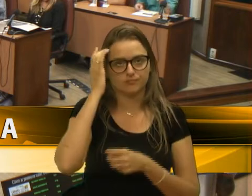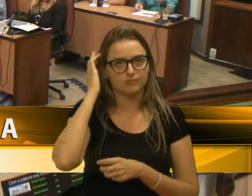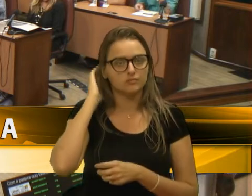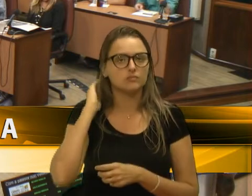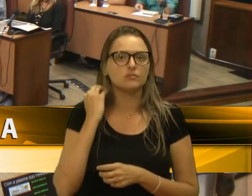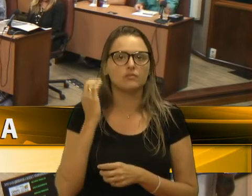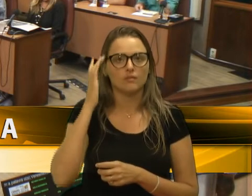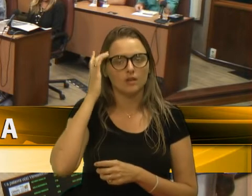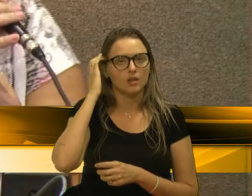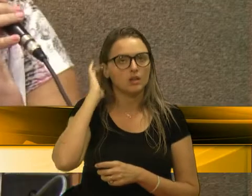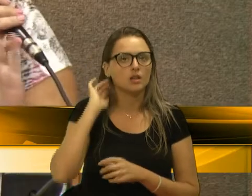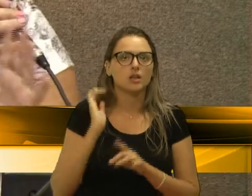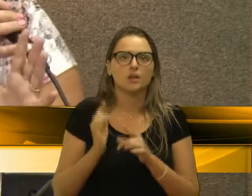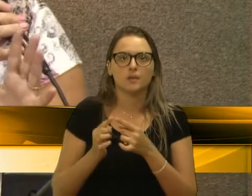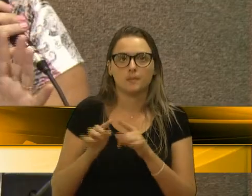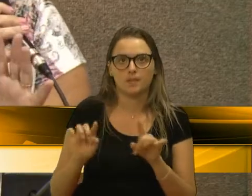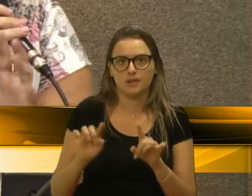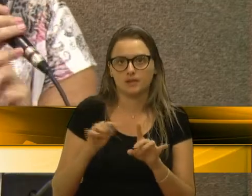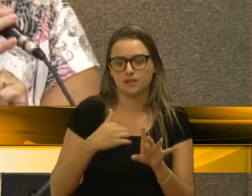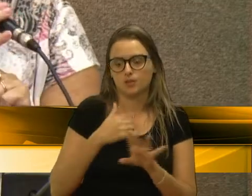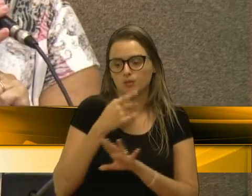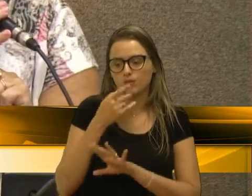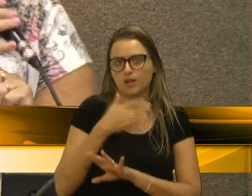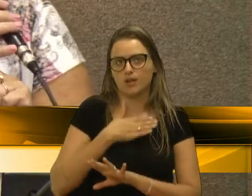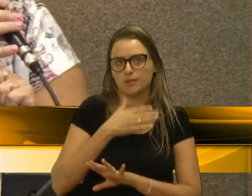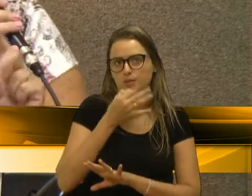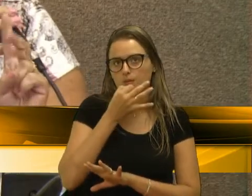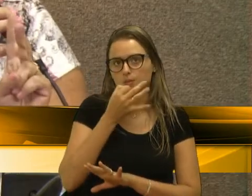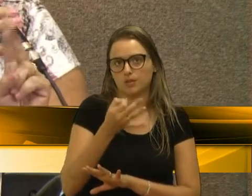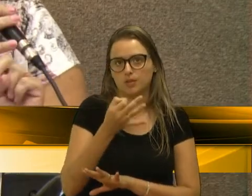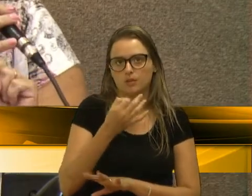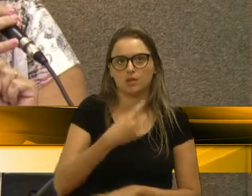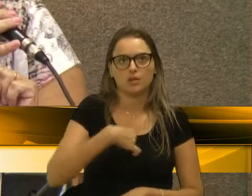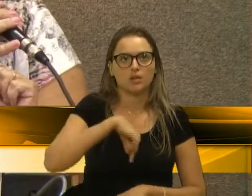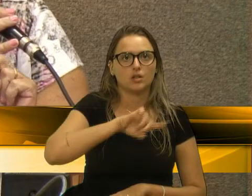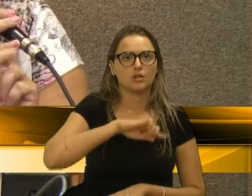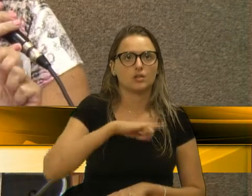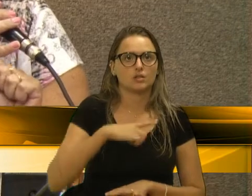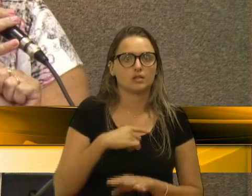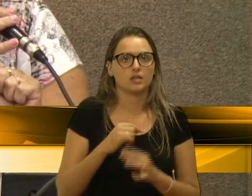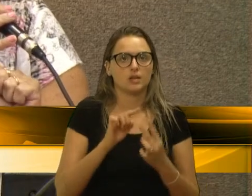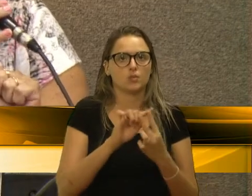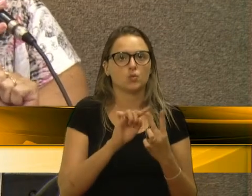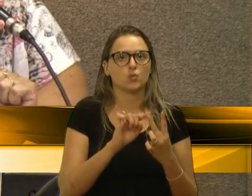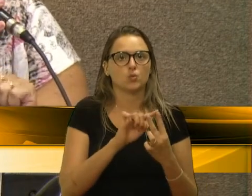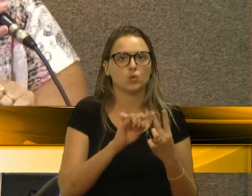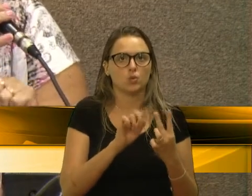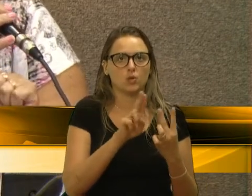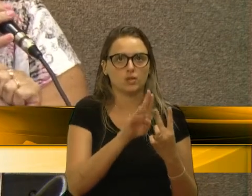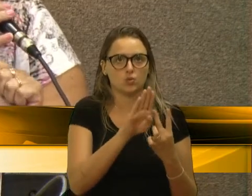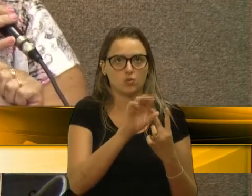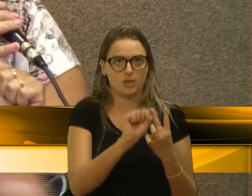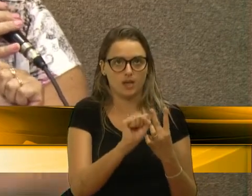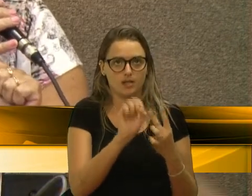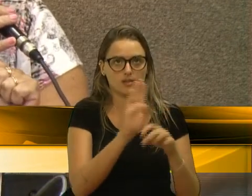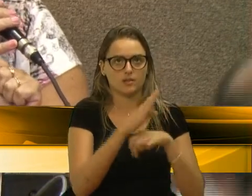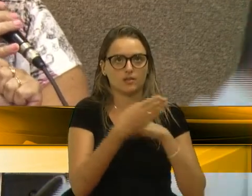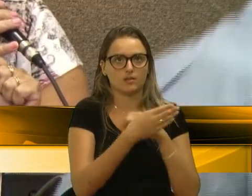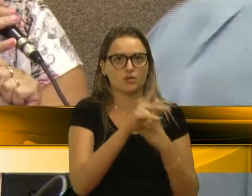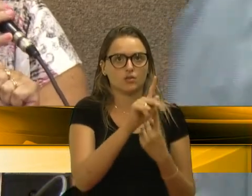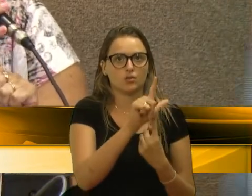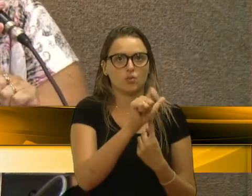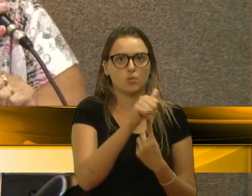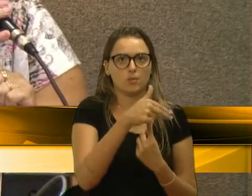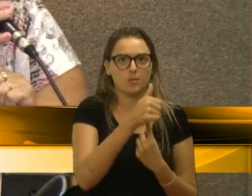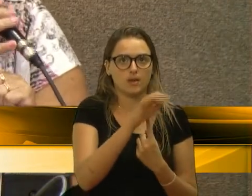Mas, vou dar a minha opinião, na verdade, nós temos duas UBSs, não é uma. Nós temos a UBS do Planalto Rio